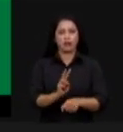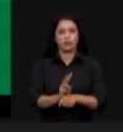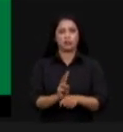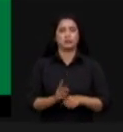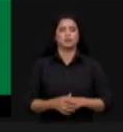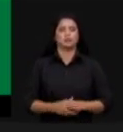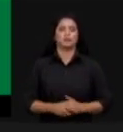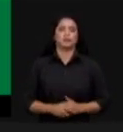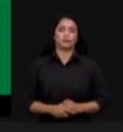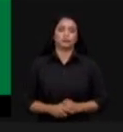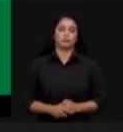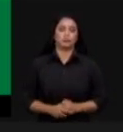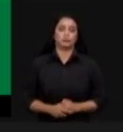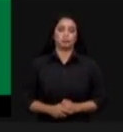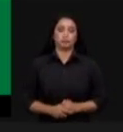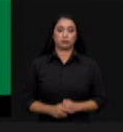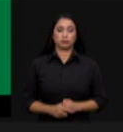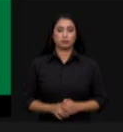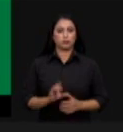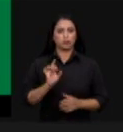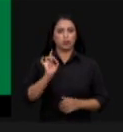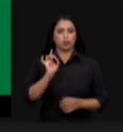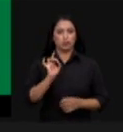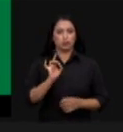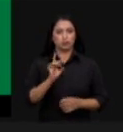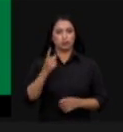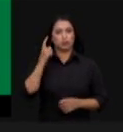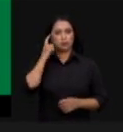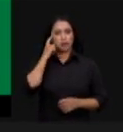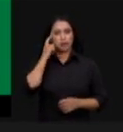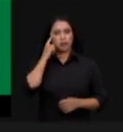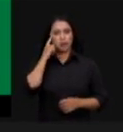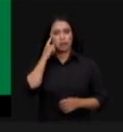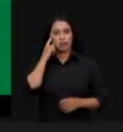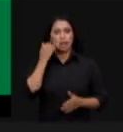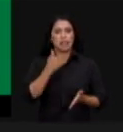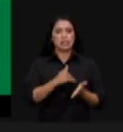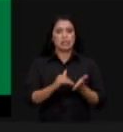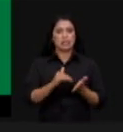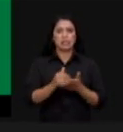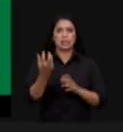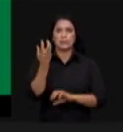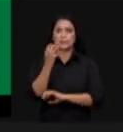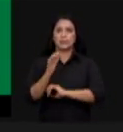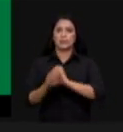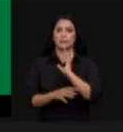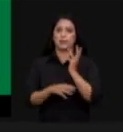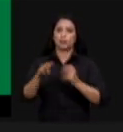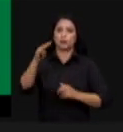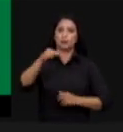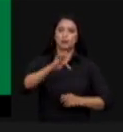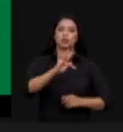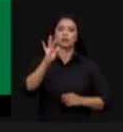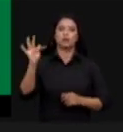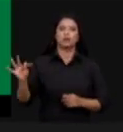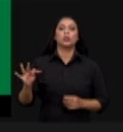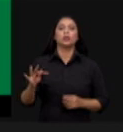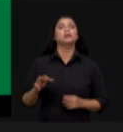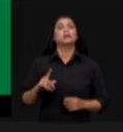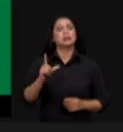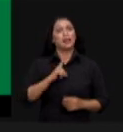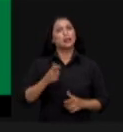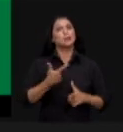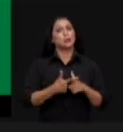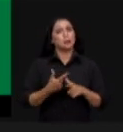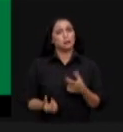protegida só para o senhor ter uma ideia dados da Secretaria de Meio Ambiente de Mato Grosso com todos esses problemas